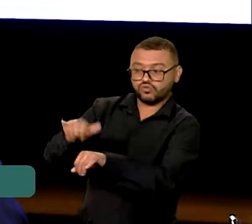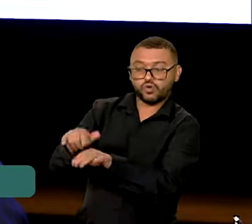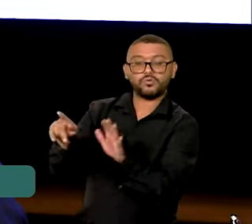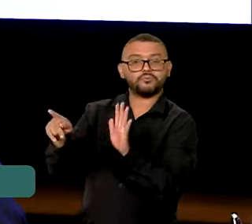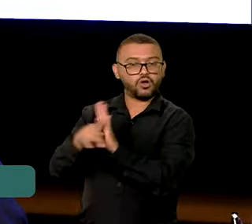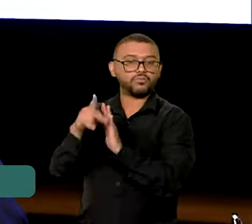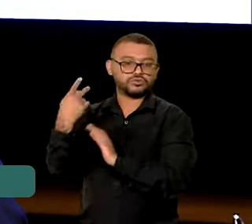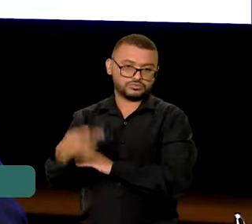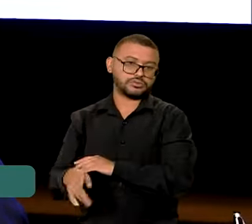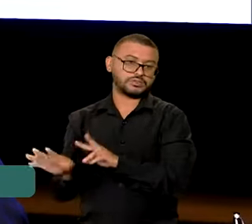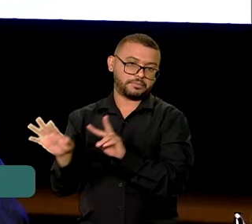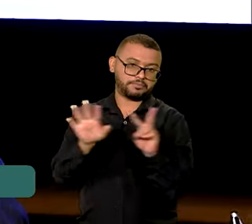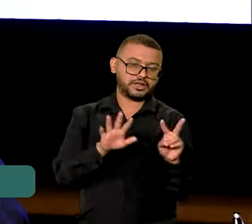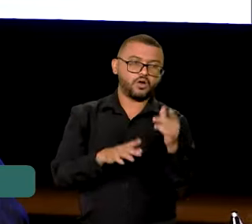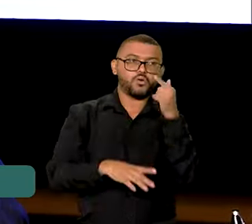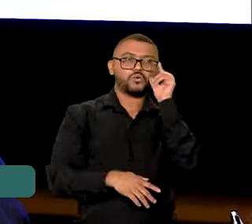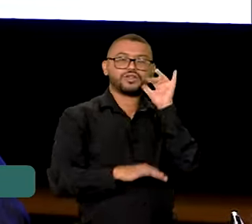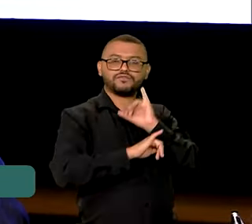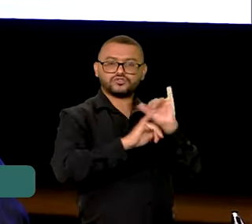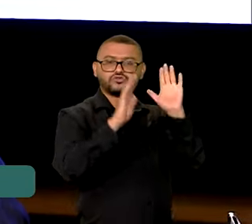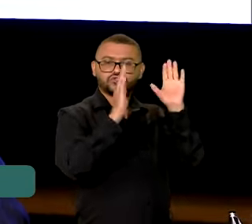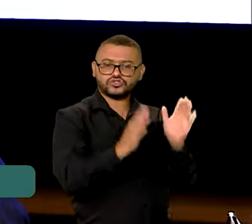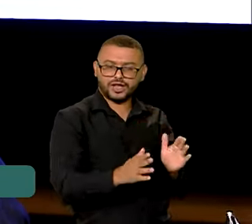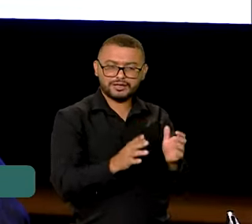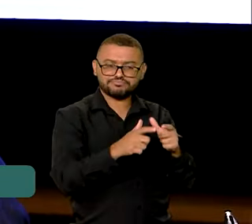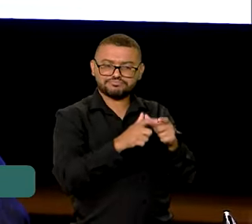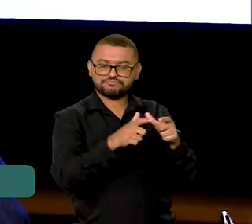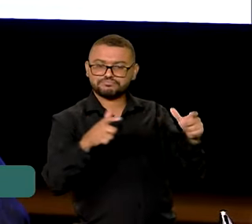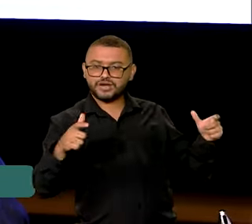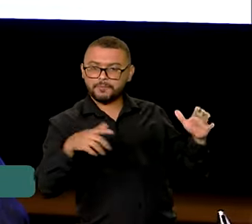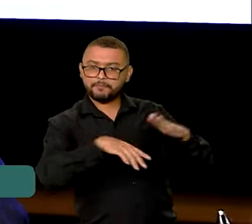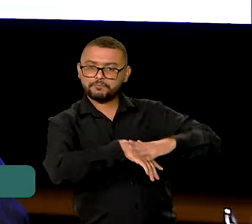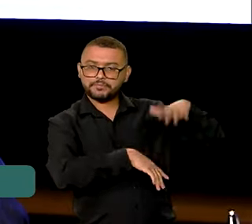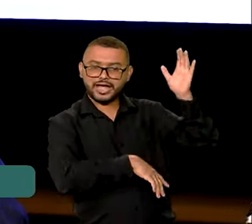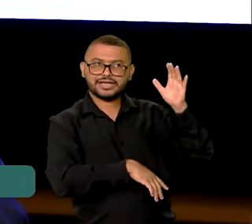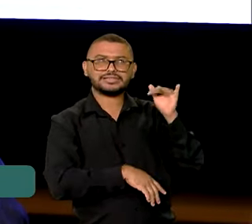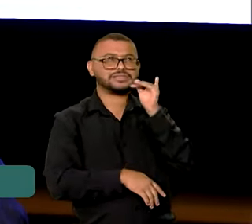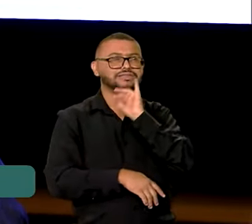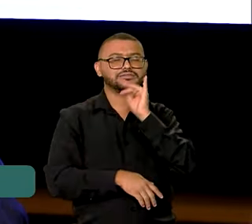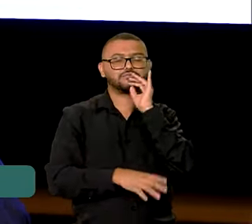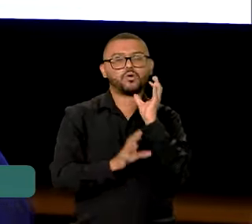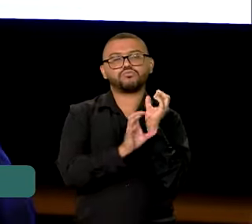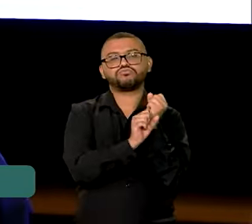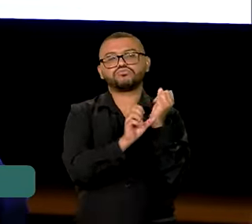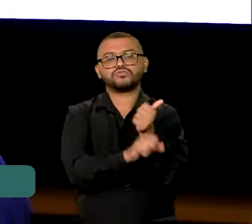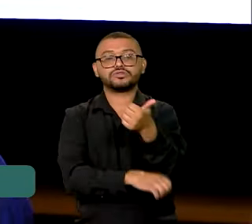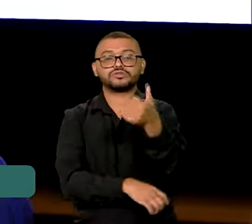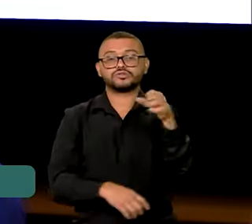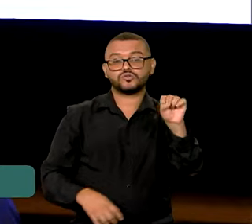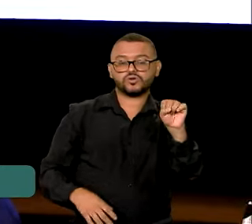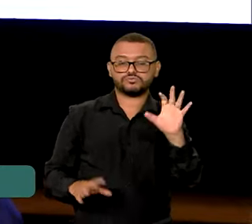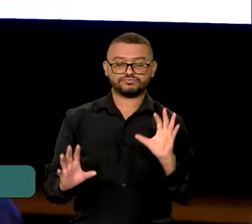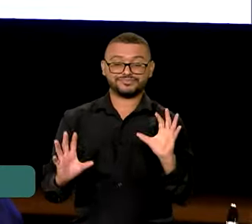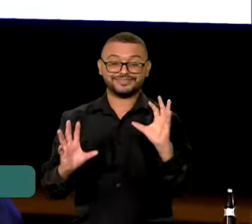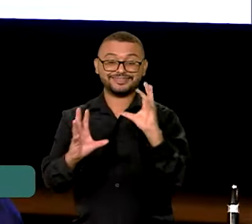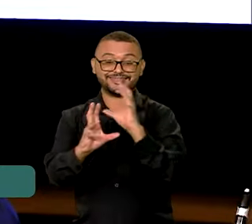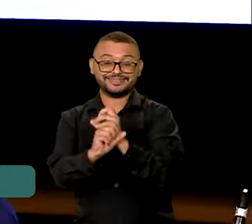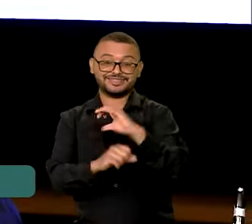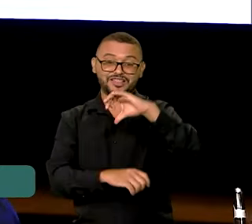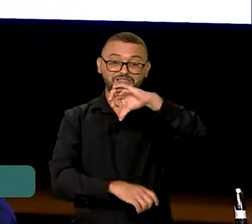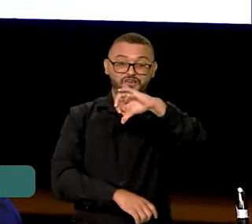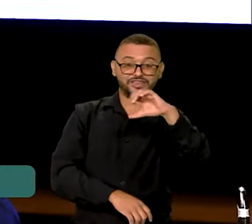Ontem, anunciamos a ampliação para mais 18, ou seja, vamos para